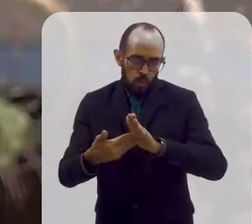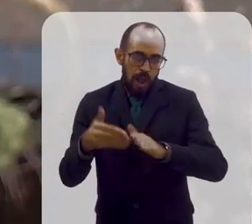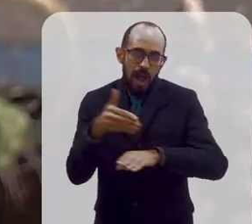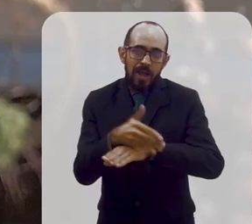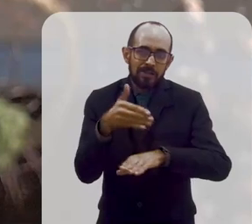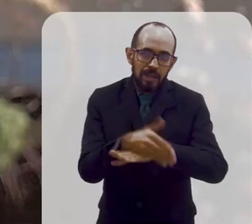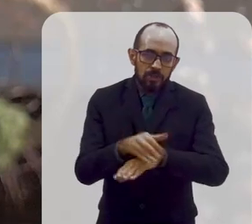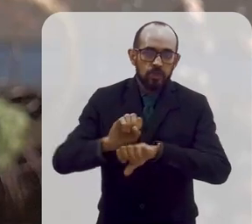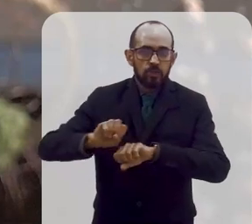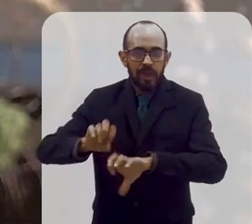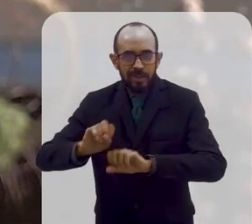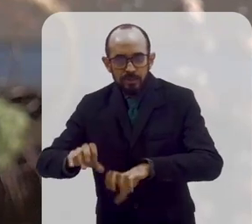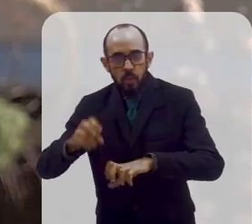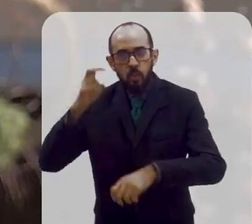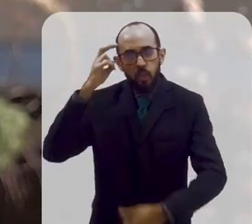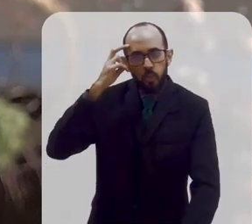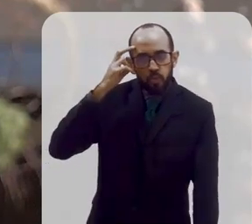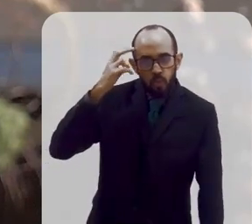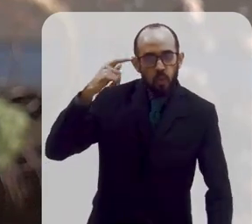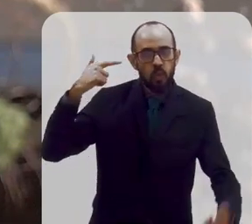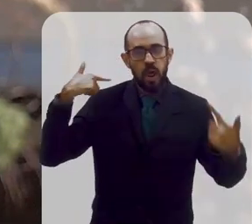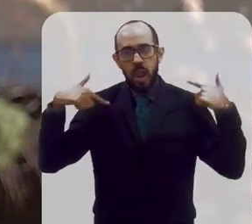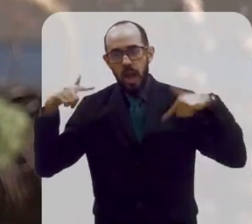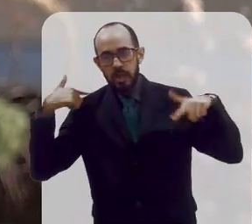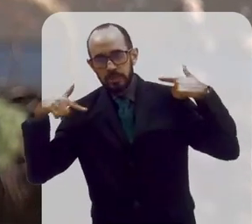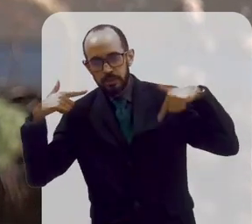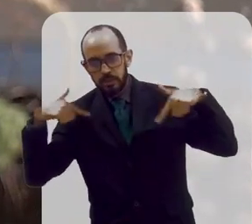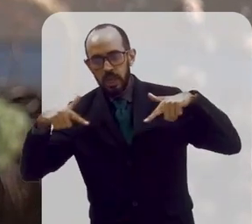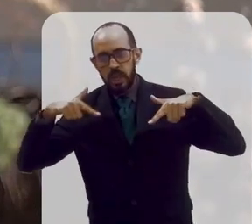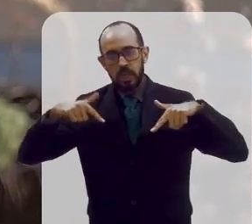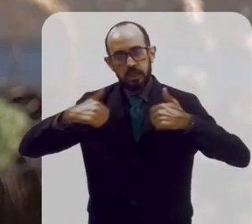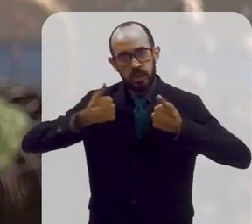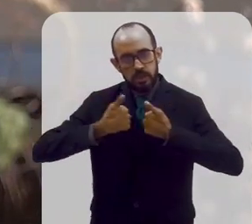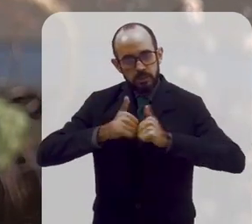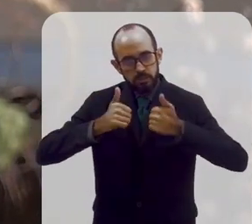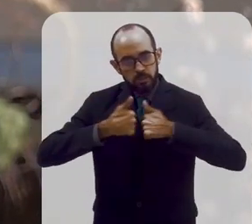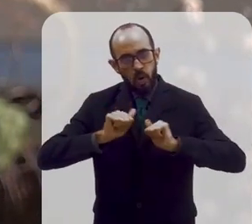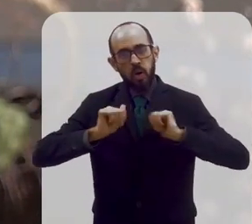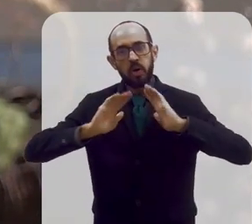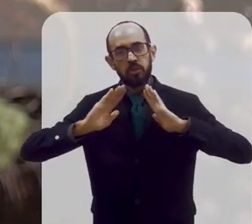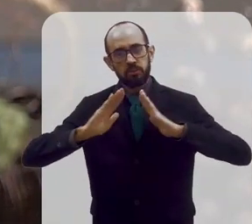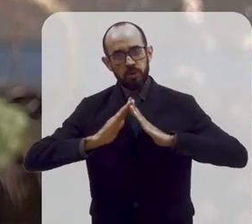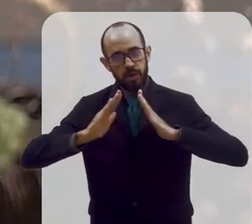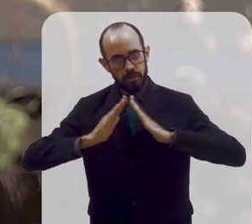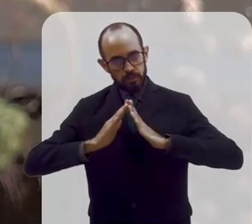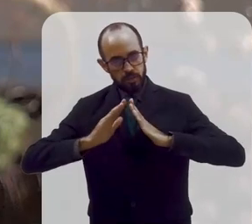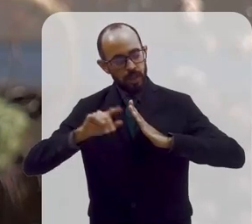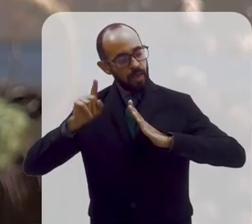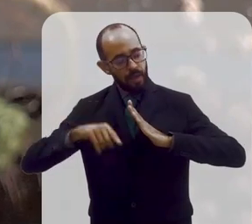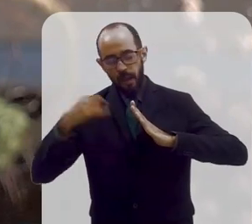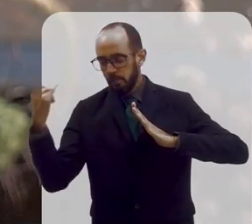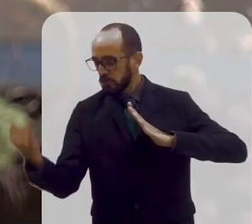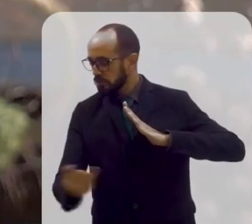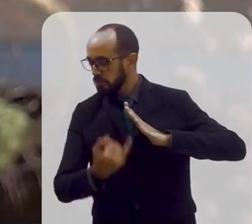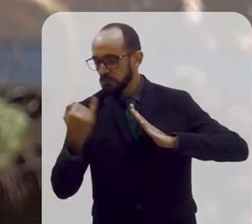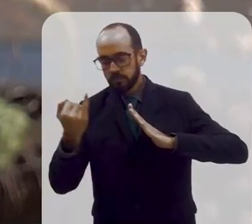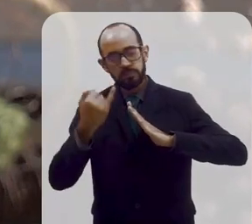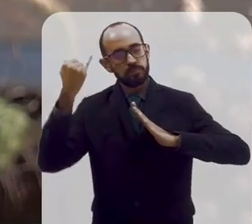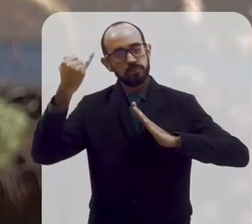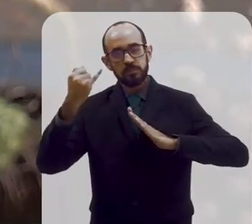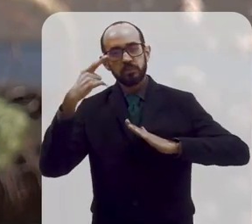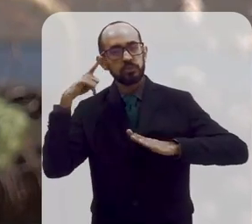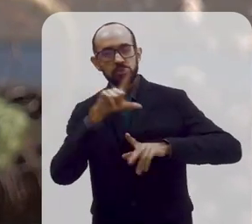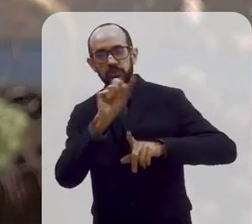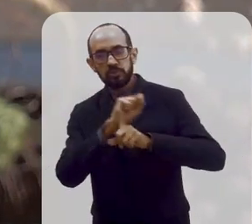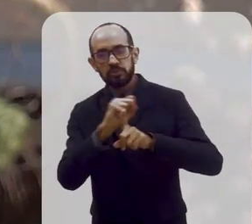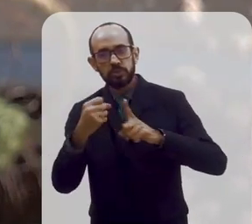educação, a cultura, a lazer, a transporte de qualidade, a habitação de qualidade, vai ser decisivo para você